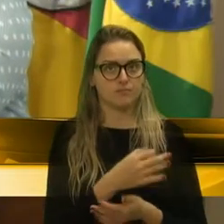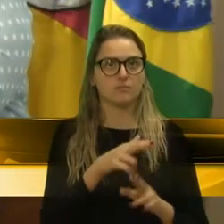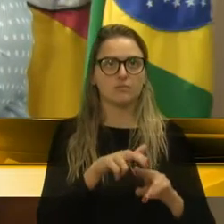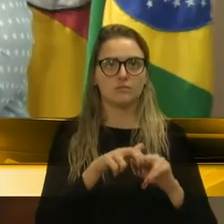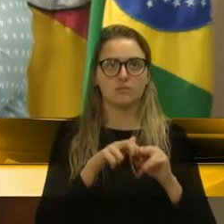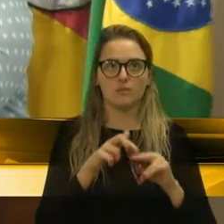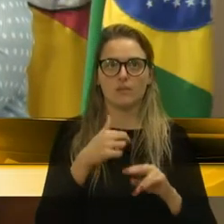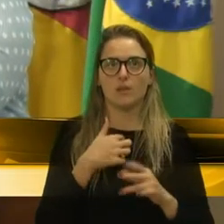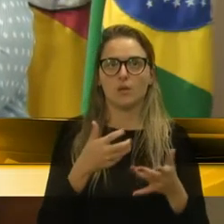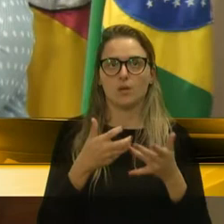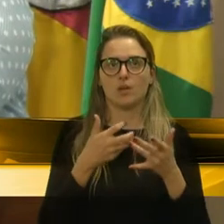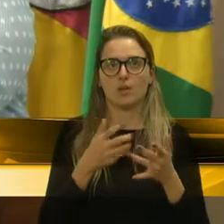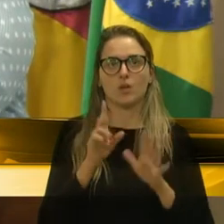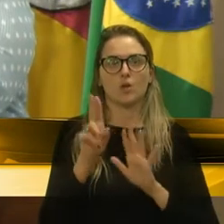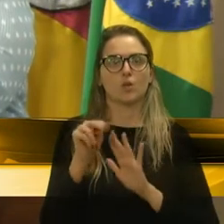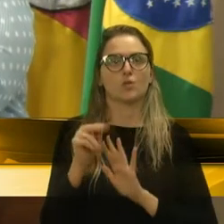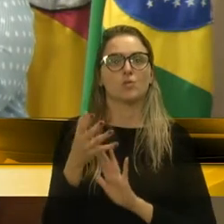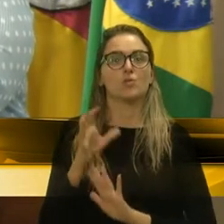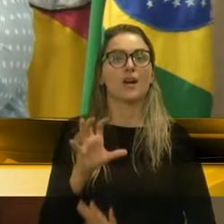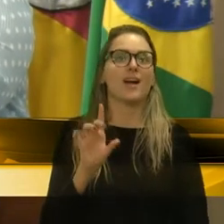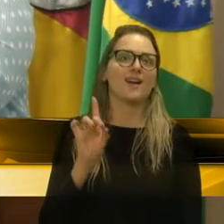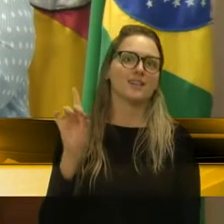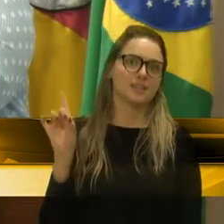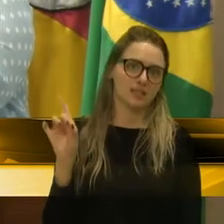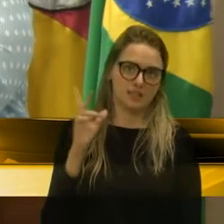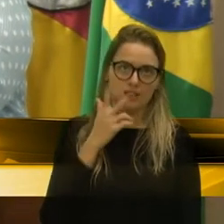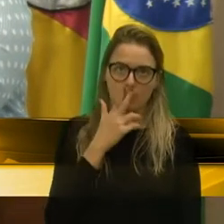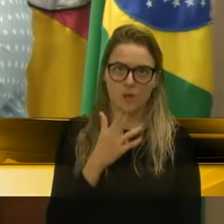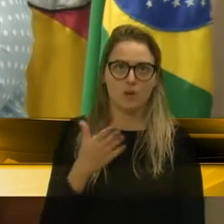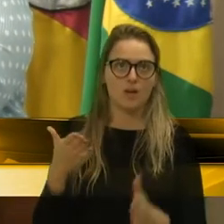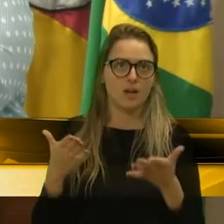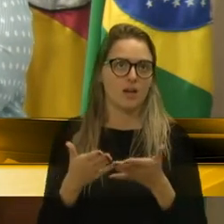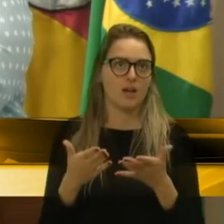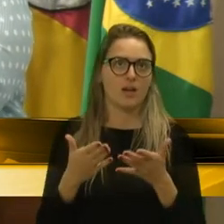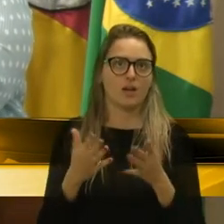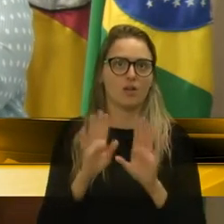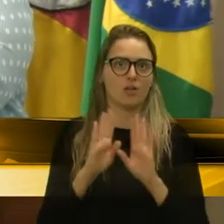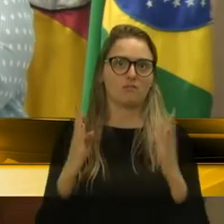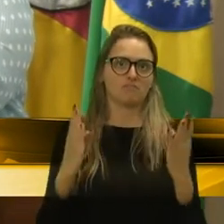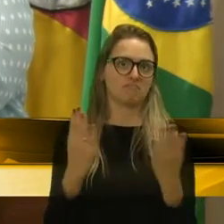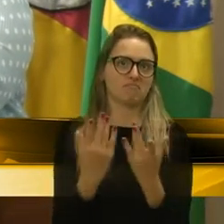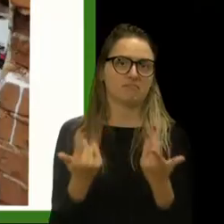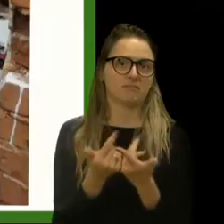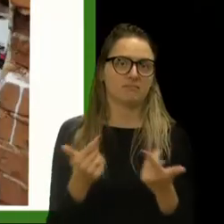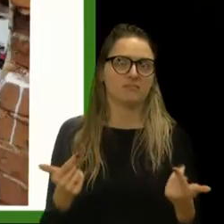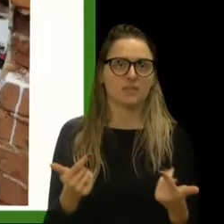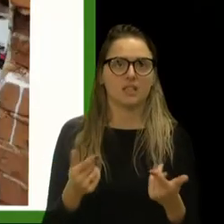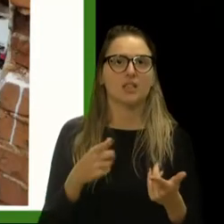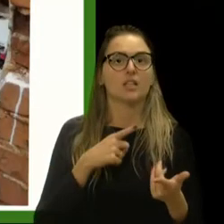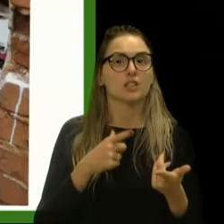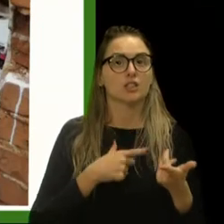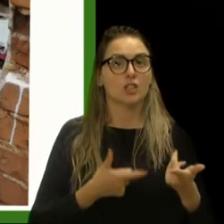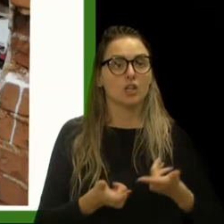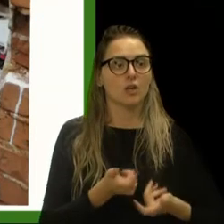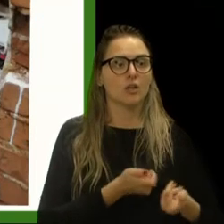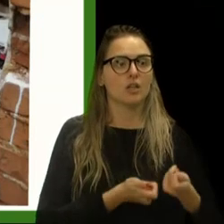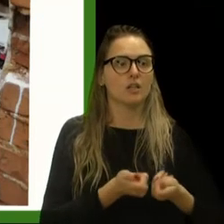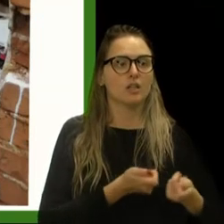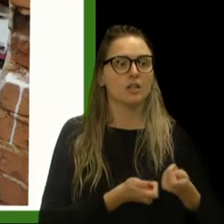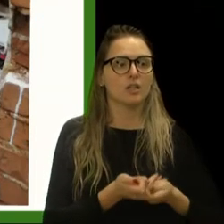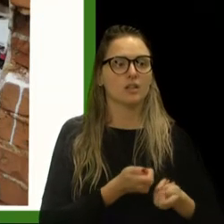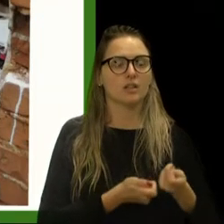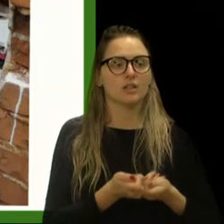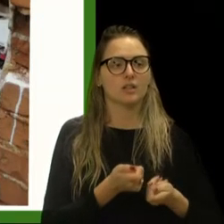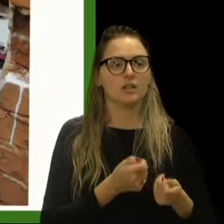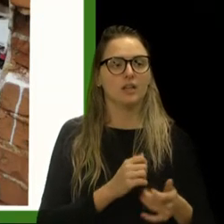trago isso a público e nunca ficou desse jeito, não é, vereador? Agora está em ruínas mesmo. Nós tínhamos o controle com os